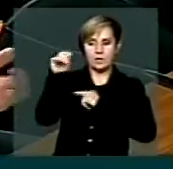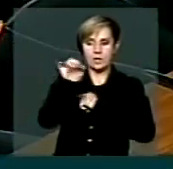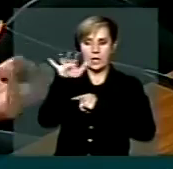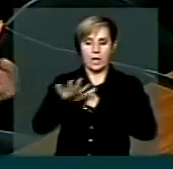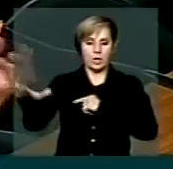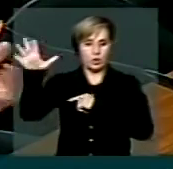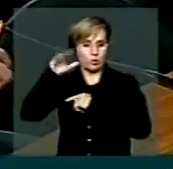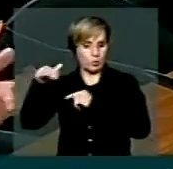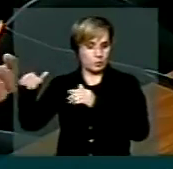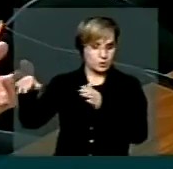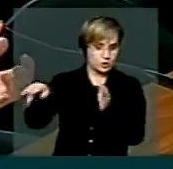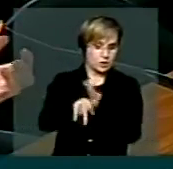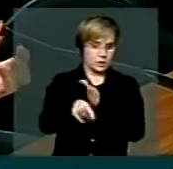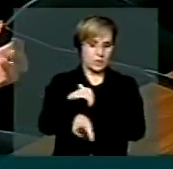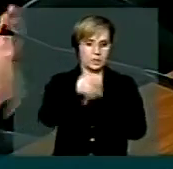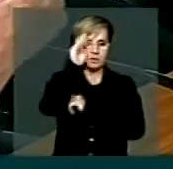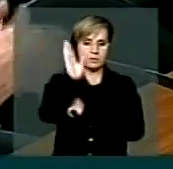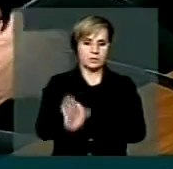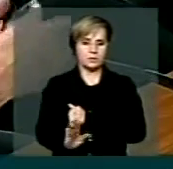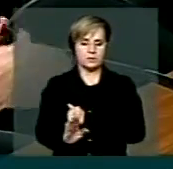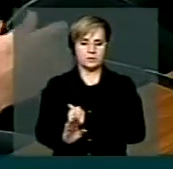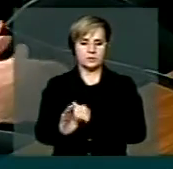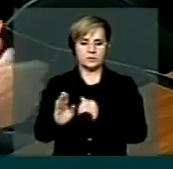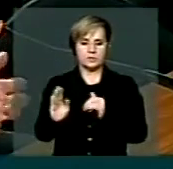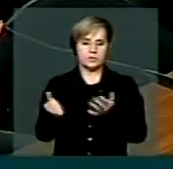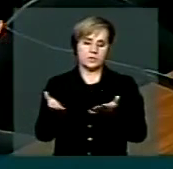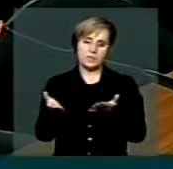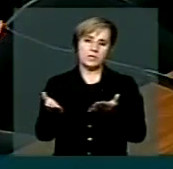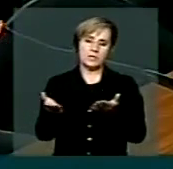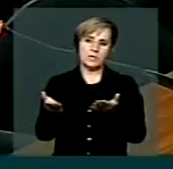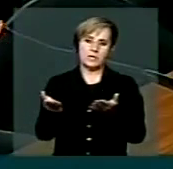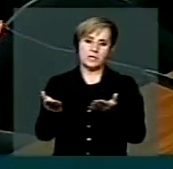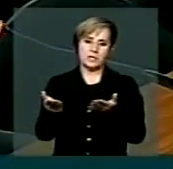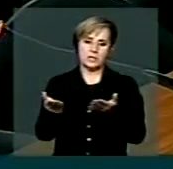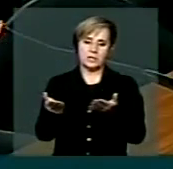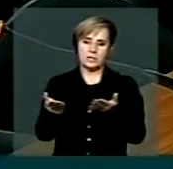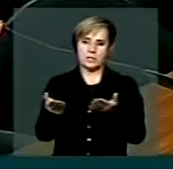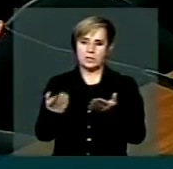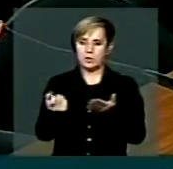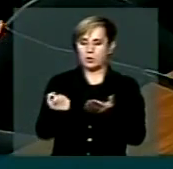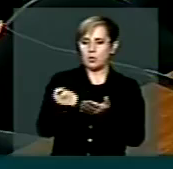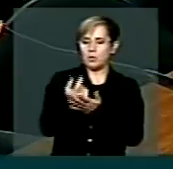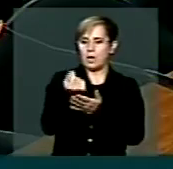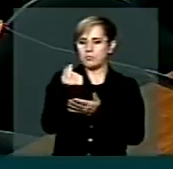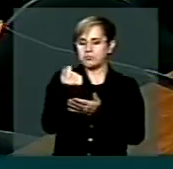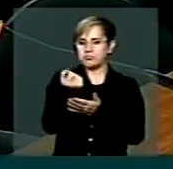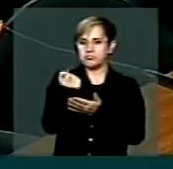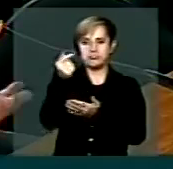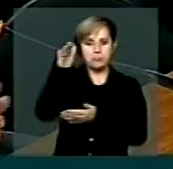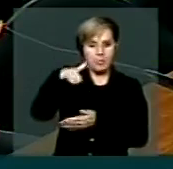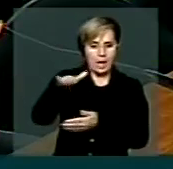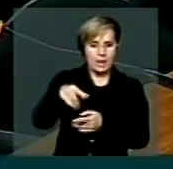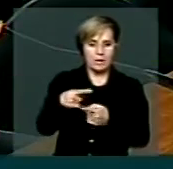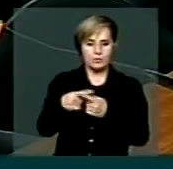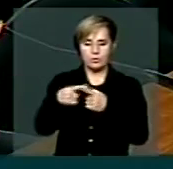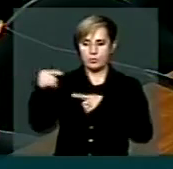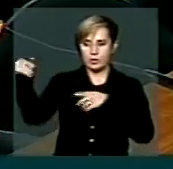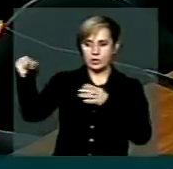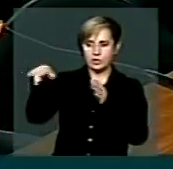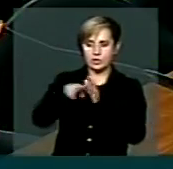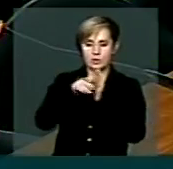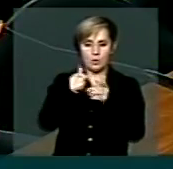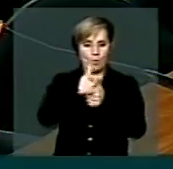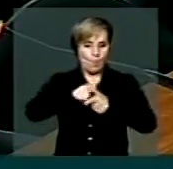já chegaram, e aí a passagem, o custo é bem menor, mas barato porque eles estão vindo vazio para cá.